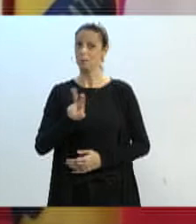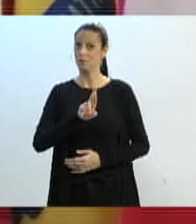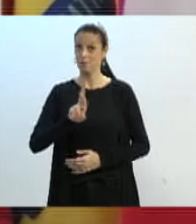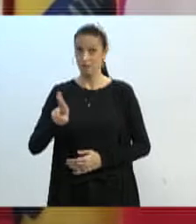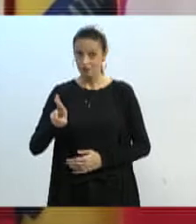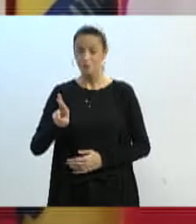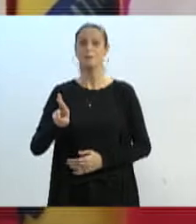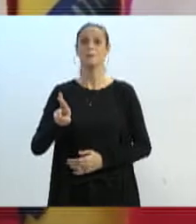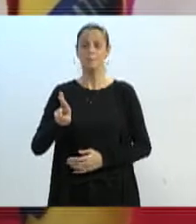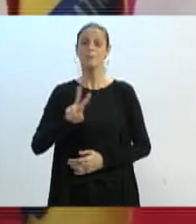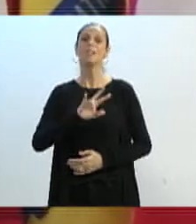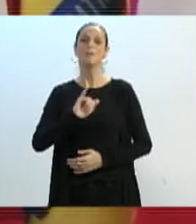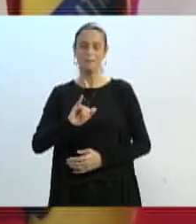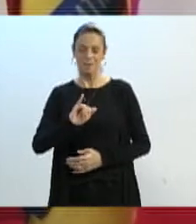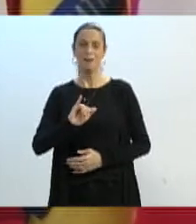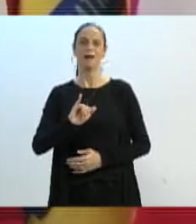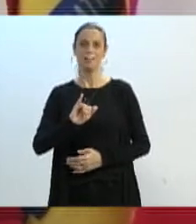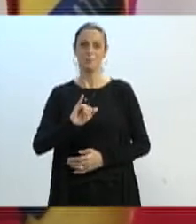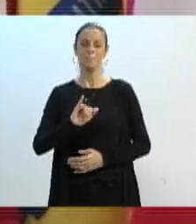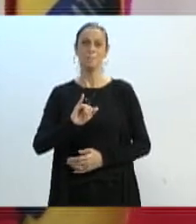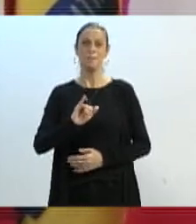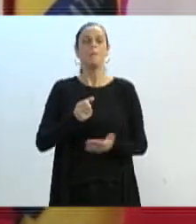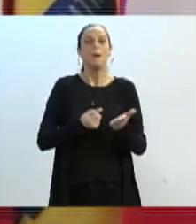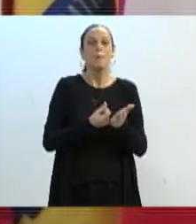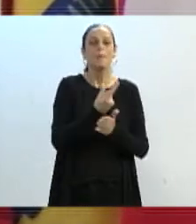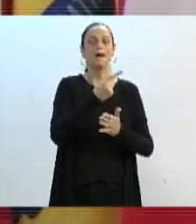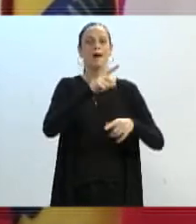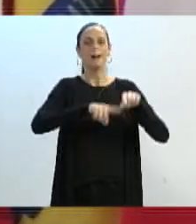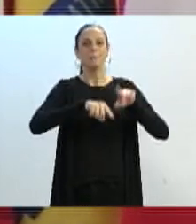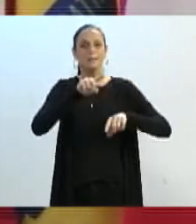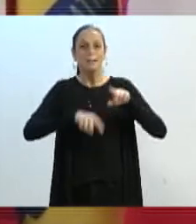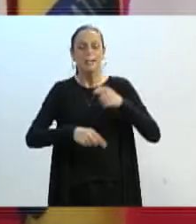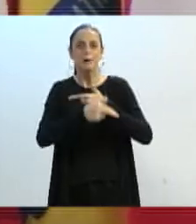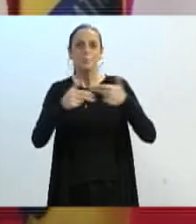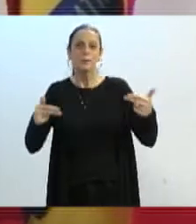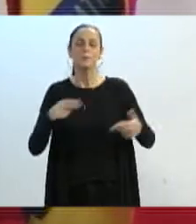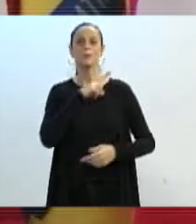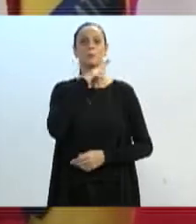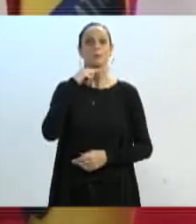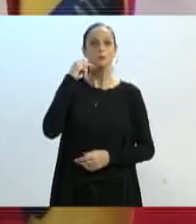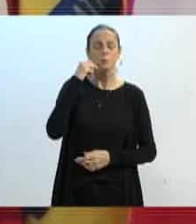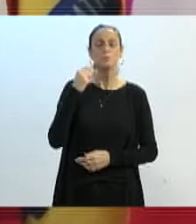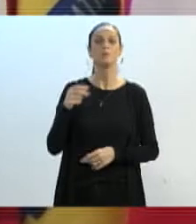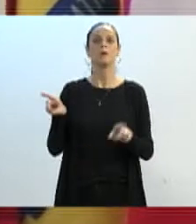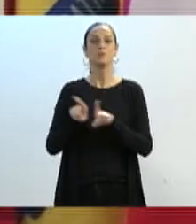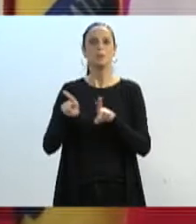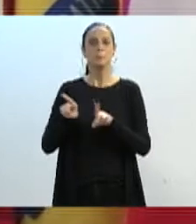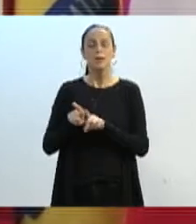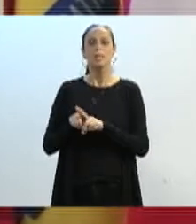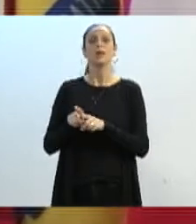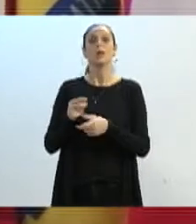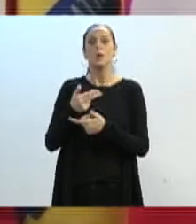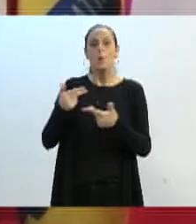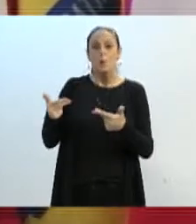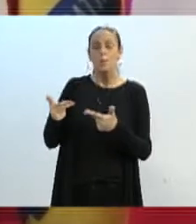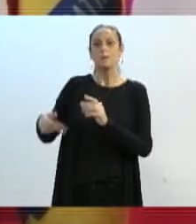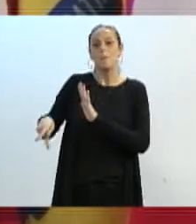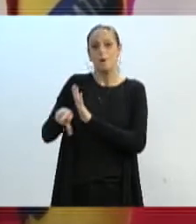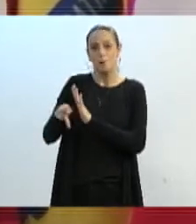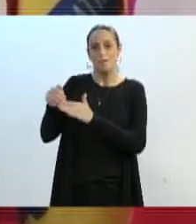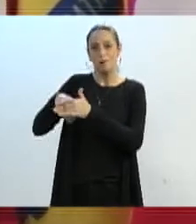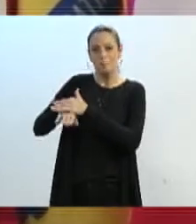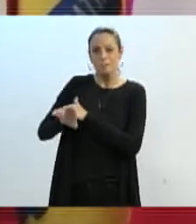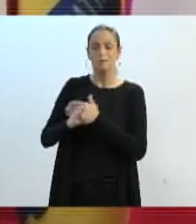que estão sendo revertidos em itens como absorventes descartáveis, coletores menstruais, sabonetes, papel